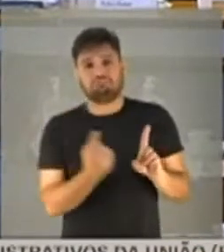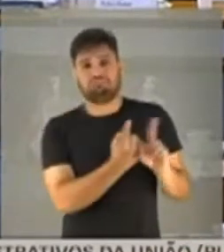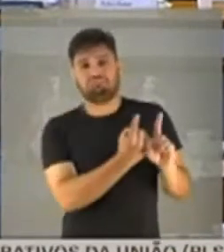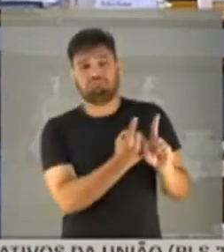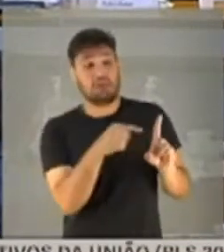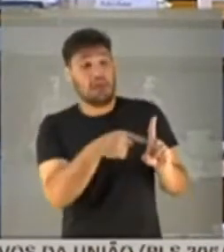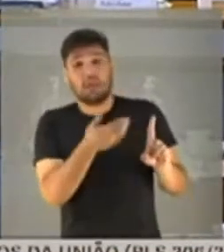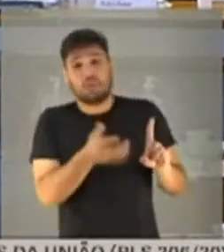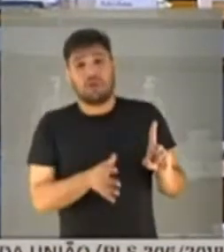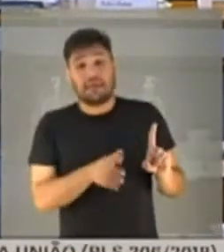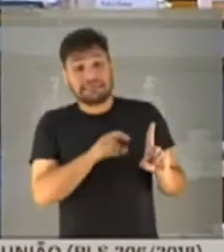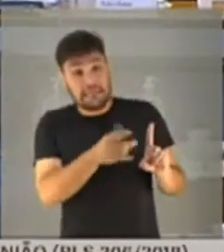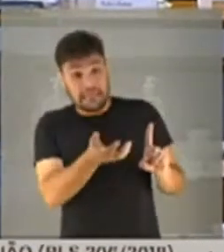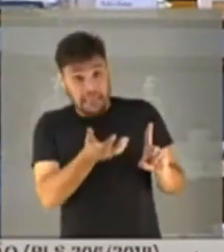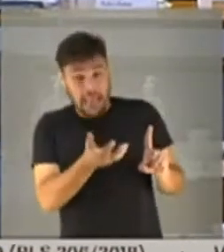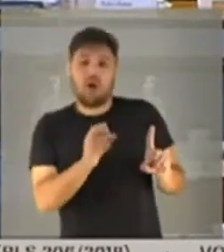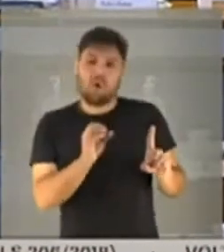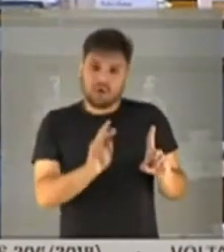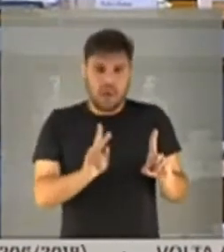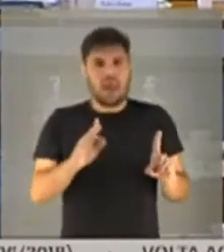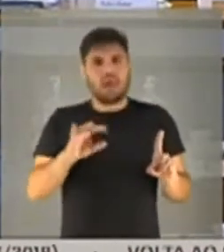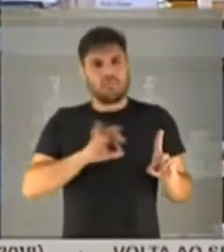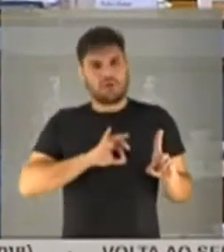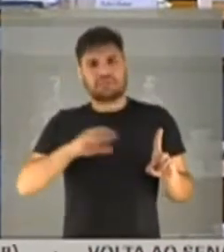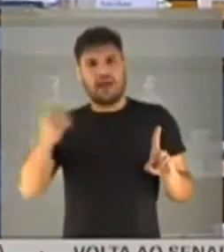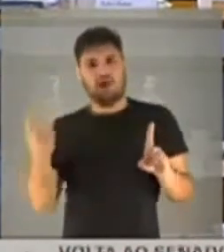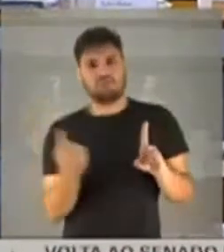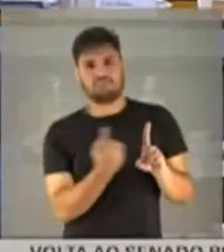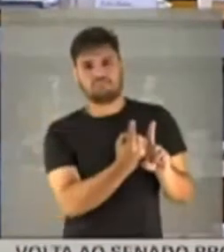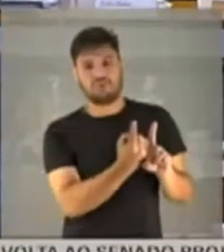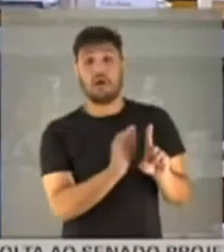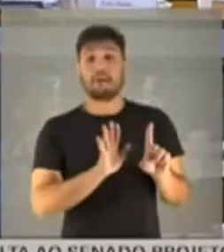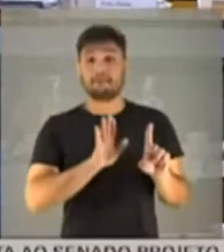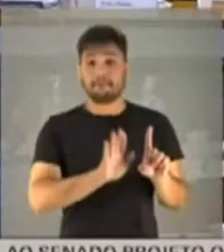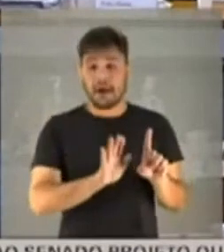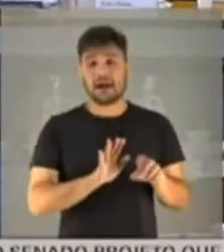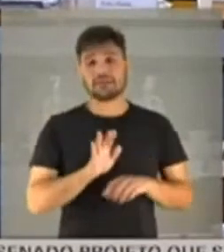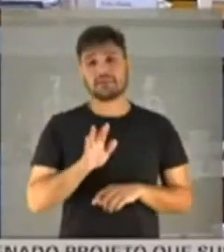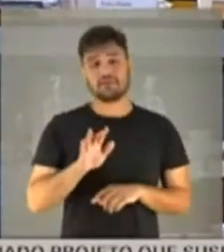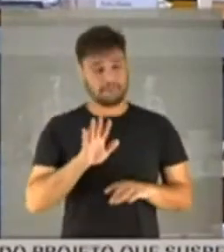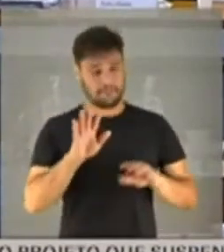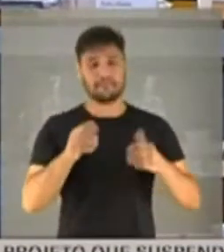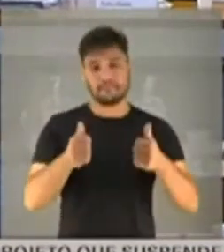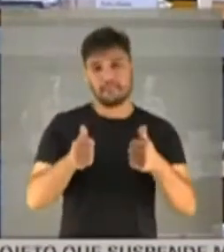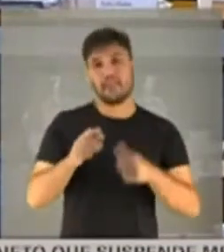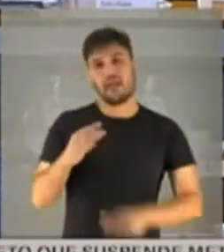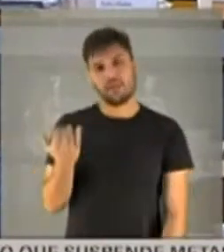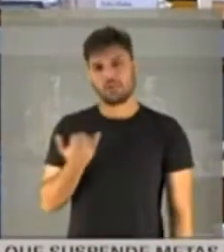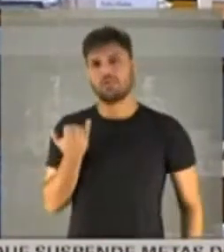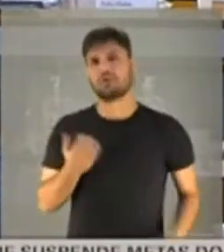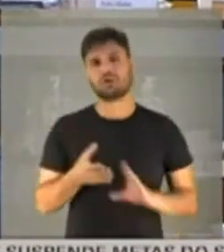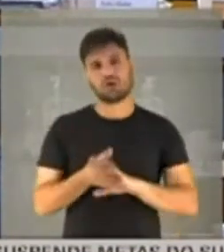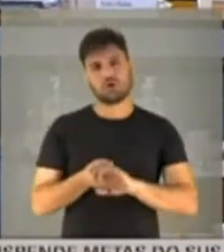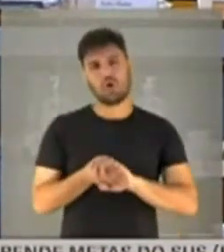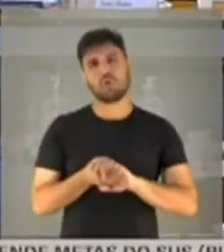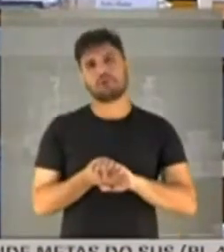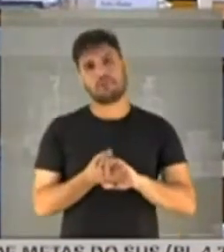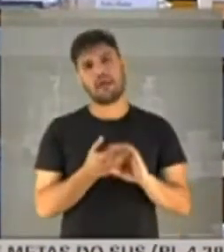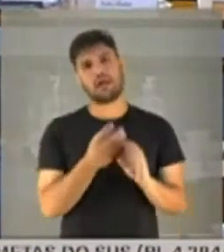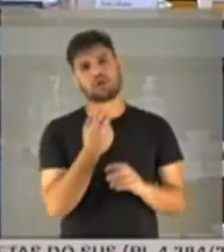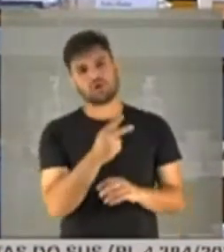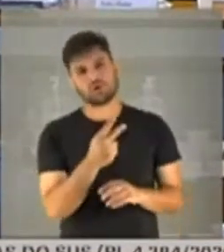se ele não quiser. Se ele quiser, lógico que iremos demandar na mesma hora. Mas é muito importante, presidente, eu cumprimento a sua